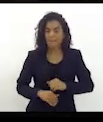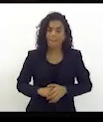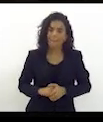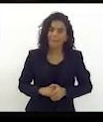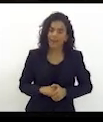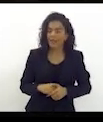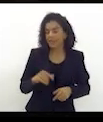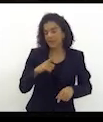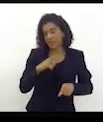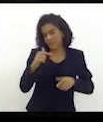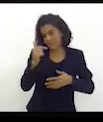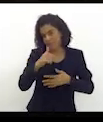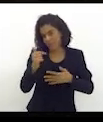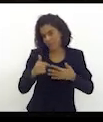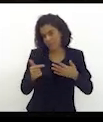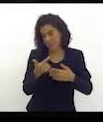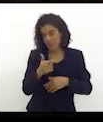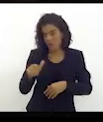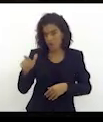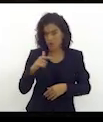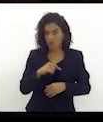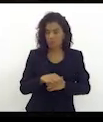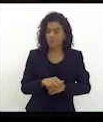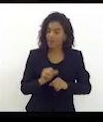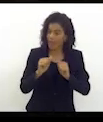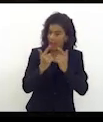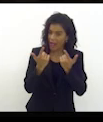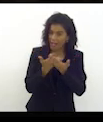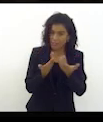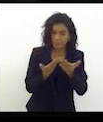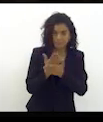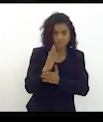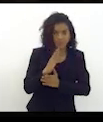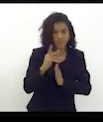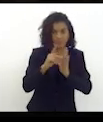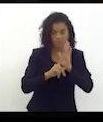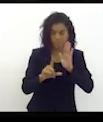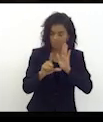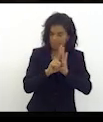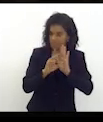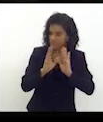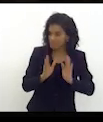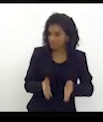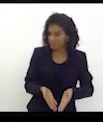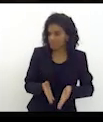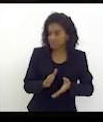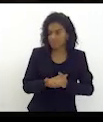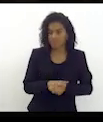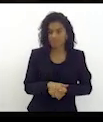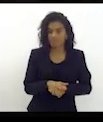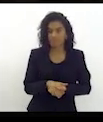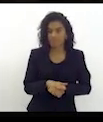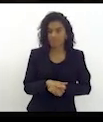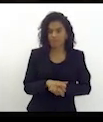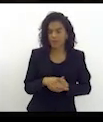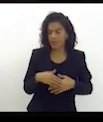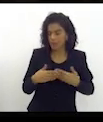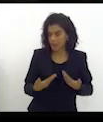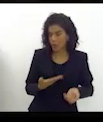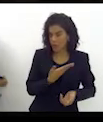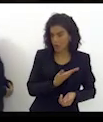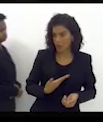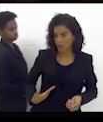outras coisas casa aprovou o projeto de lei e o então